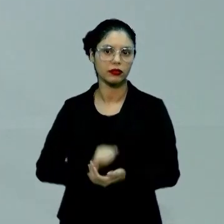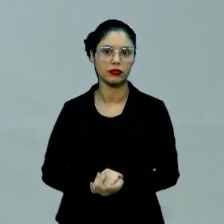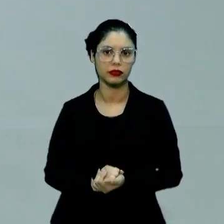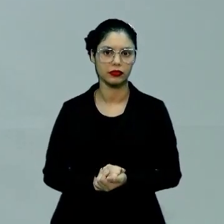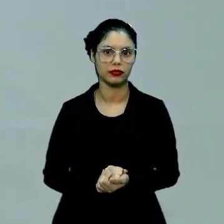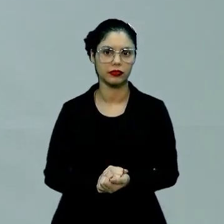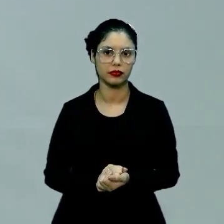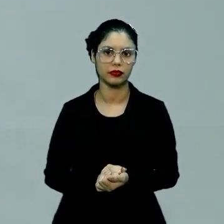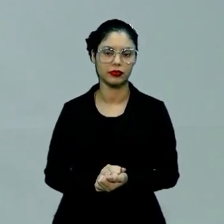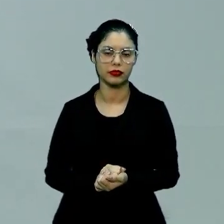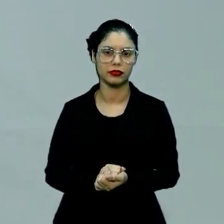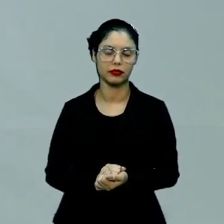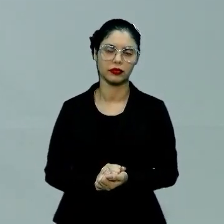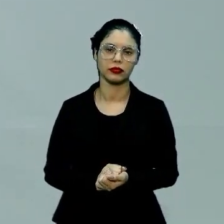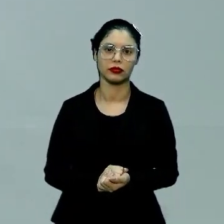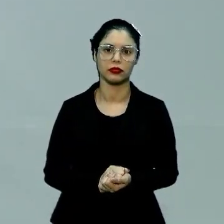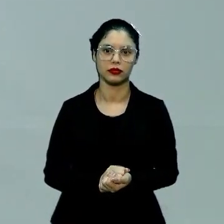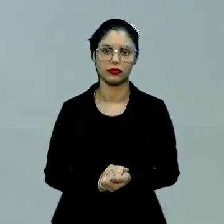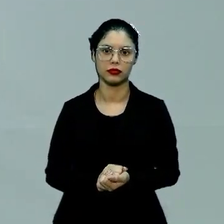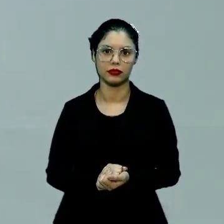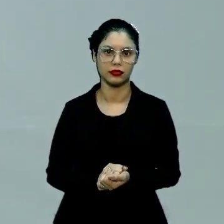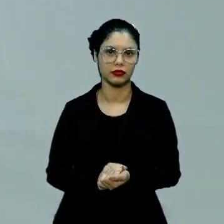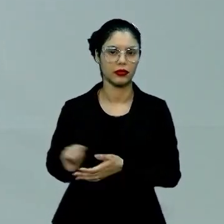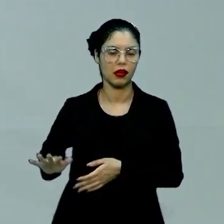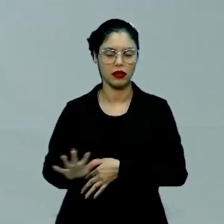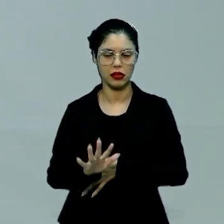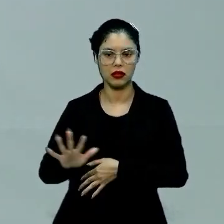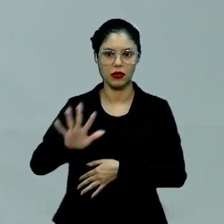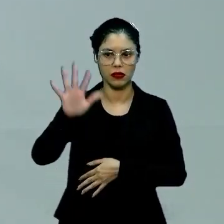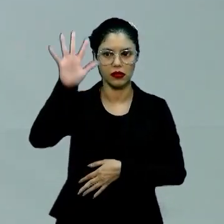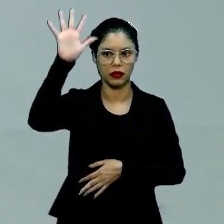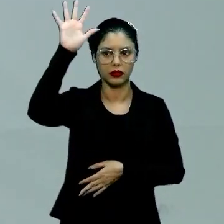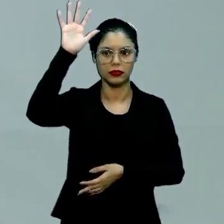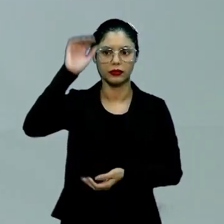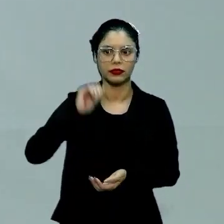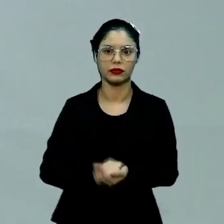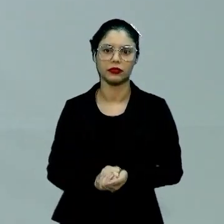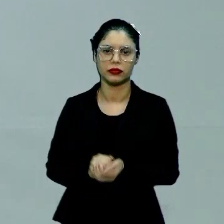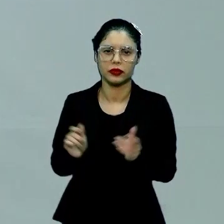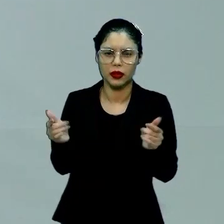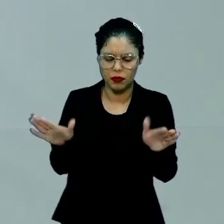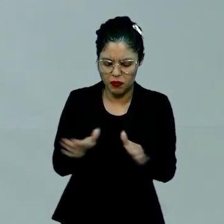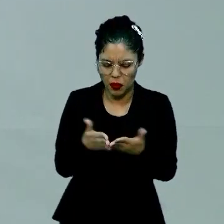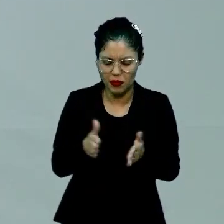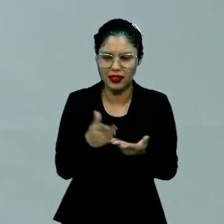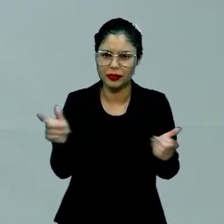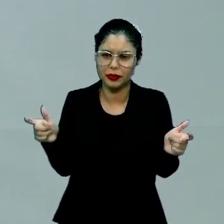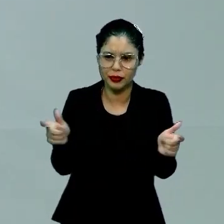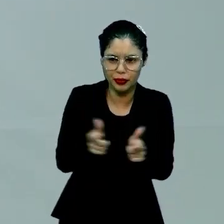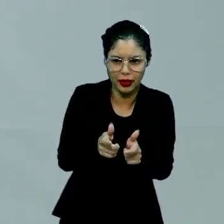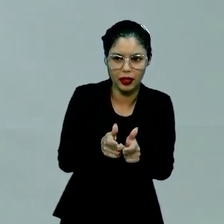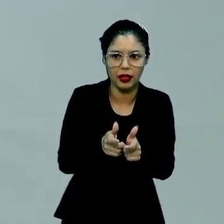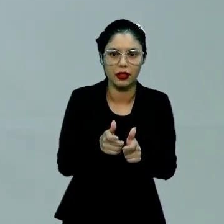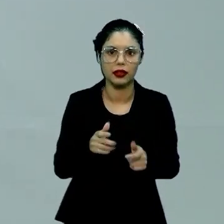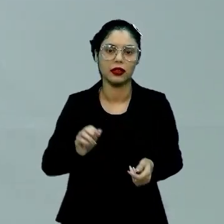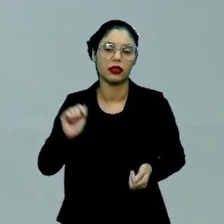vim, sei lá, da favela, lá da comunidade mais humilde, mais pobre e que está condenada. gente não está